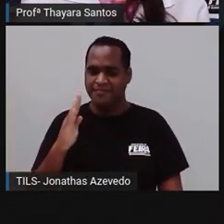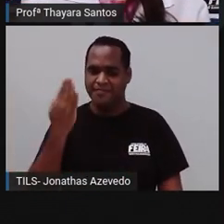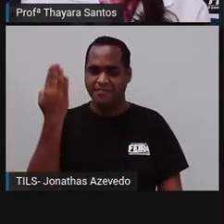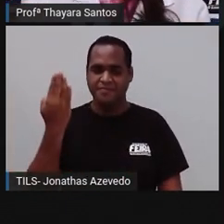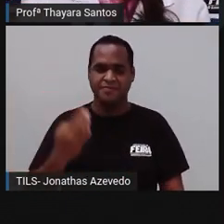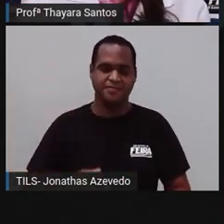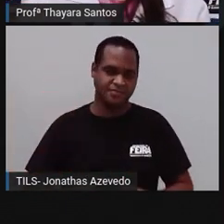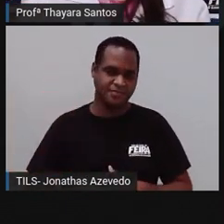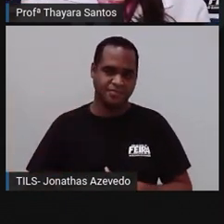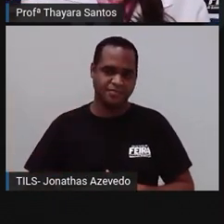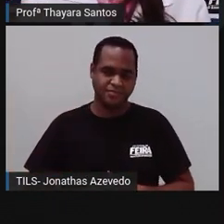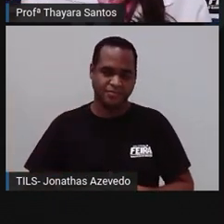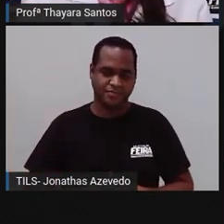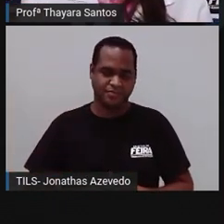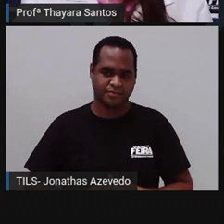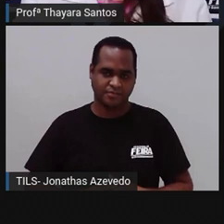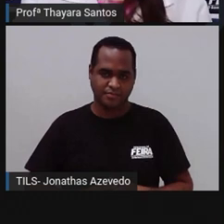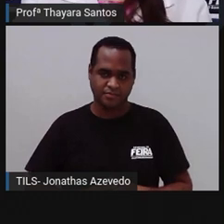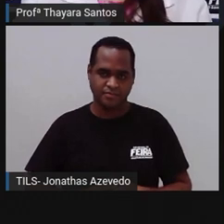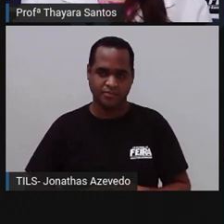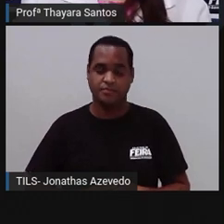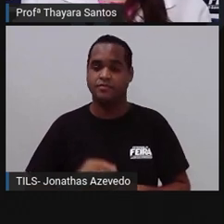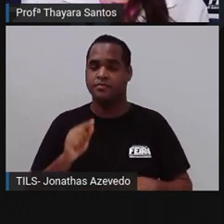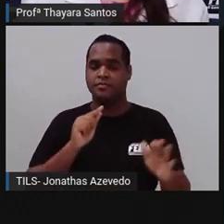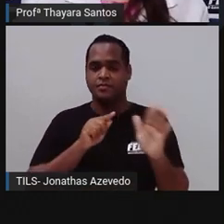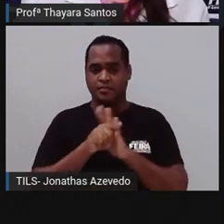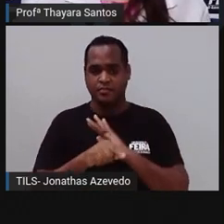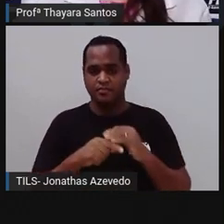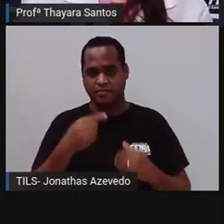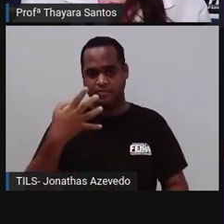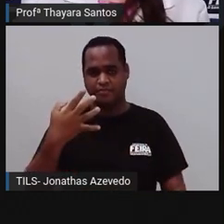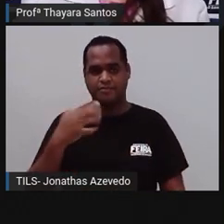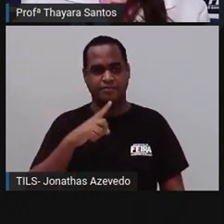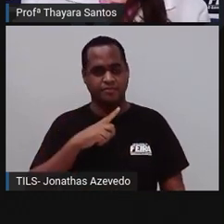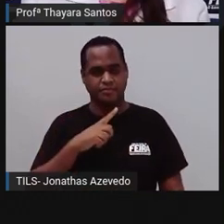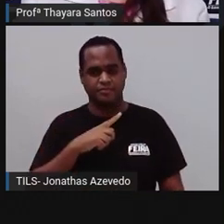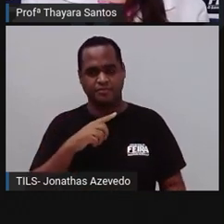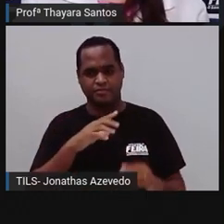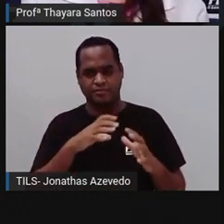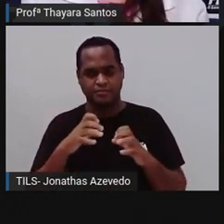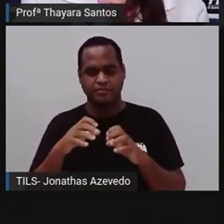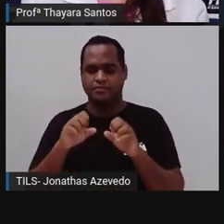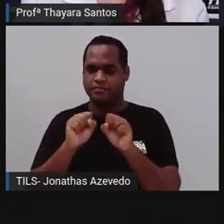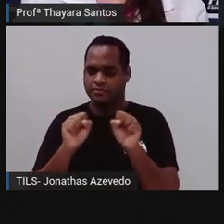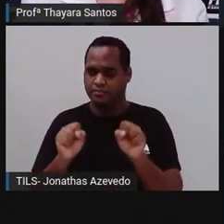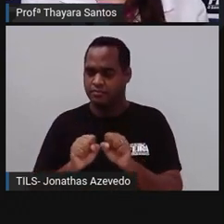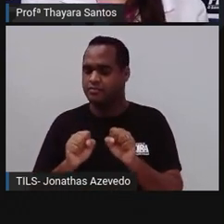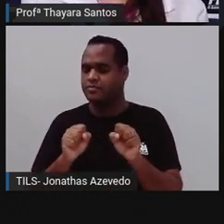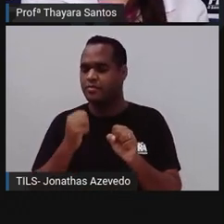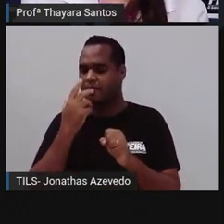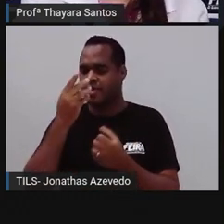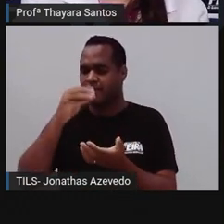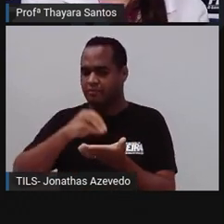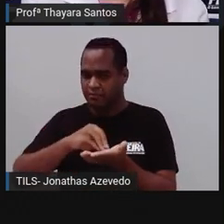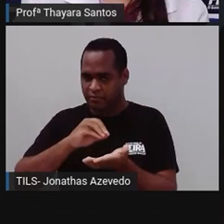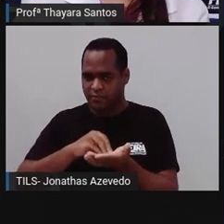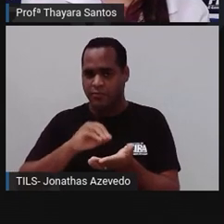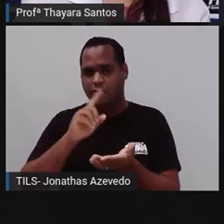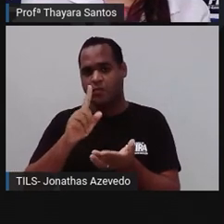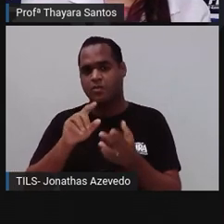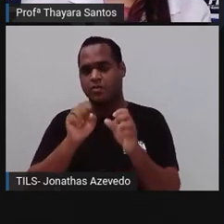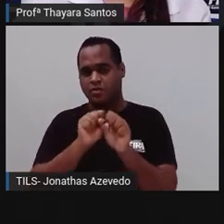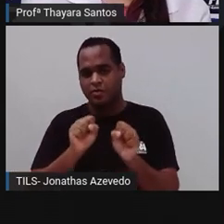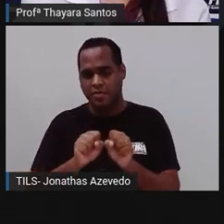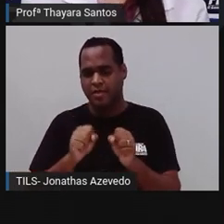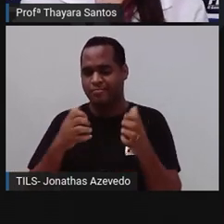falsa. E a última. Os poríferos apresentam sistema digestório incompleto e sistema nervoso